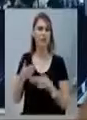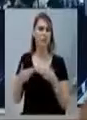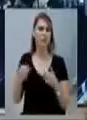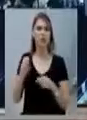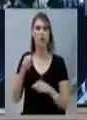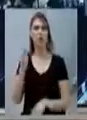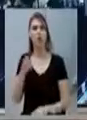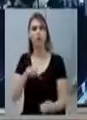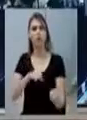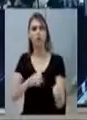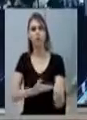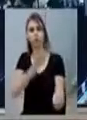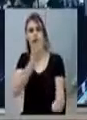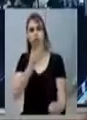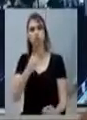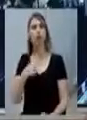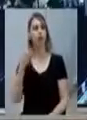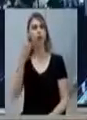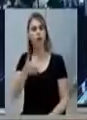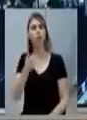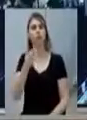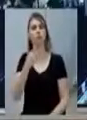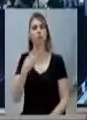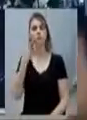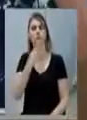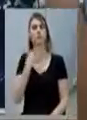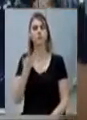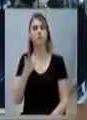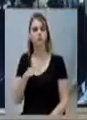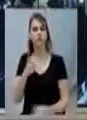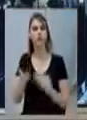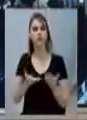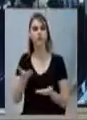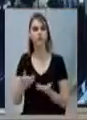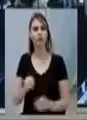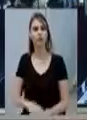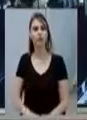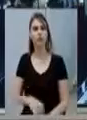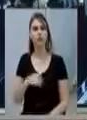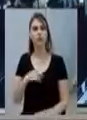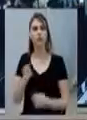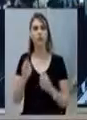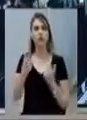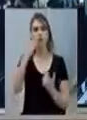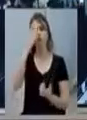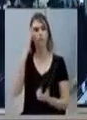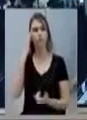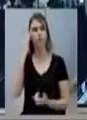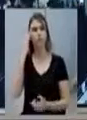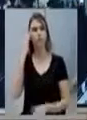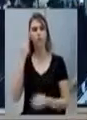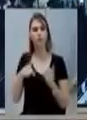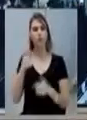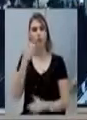ou pressão alta, eu fui atendido no 24 horas. Até, teve algumas pessoas aqui que trabalharam no 24 horas, que estavam aí,